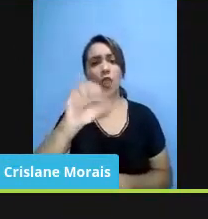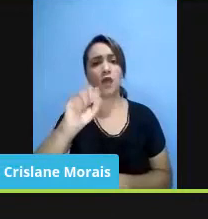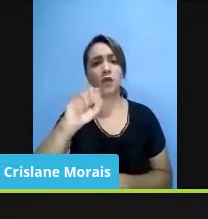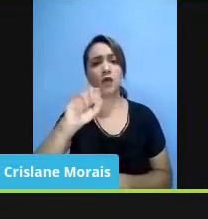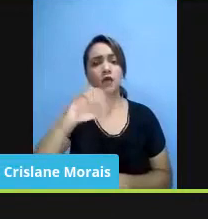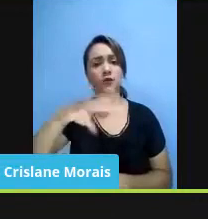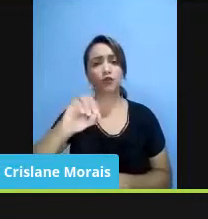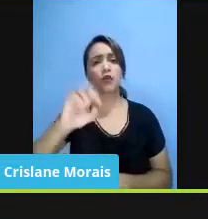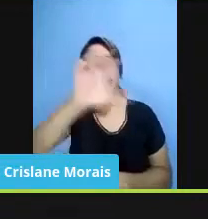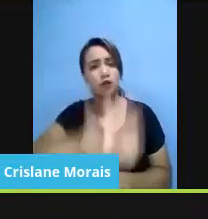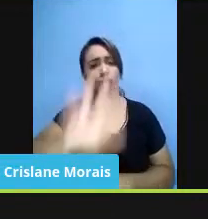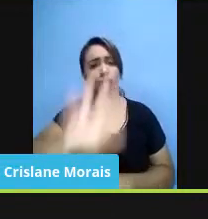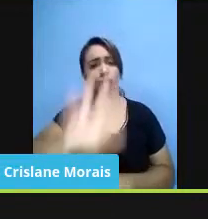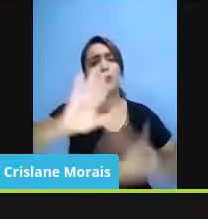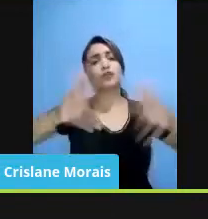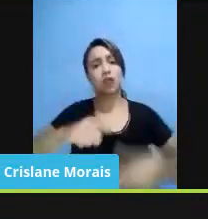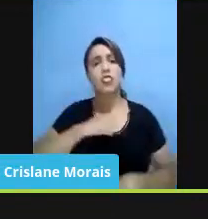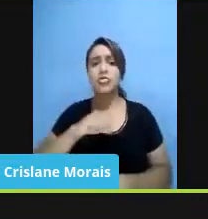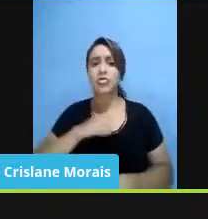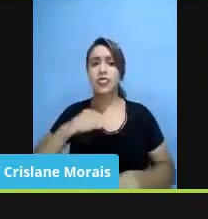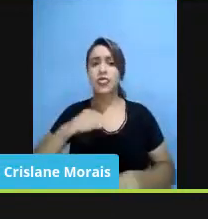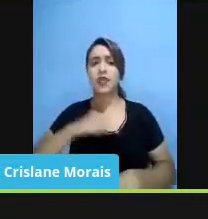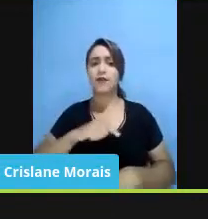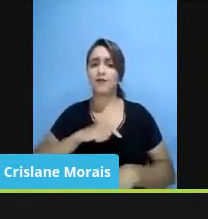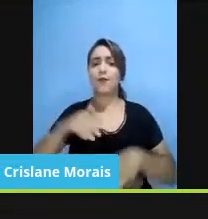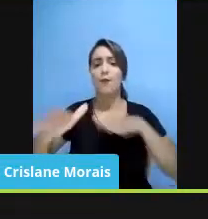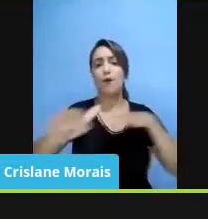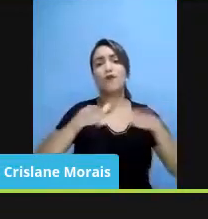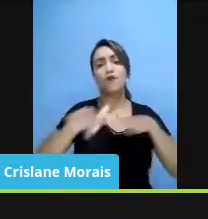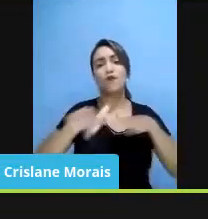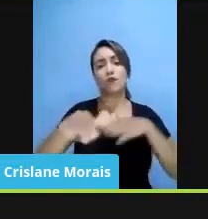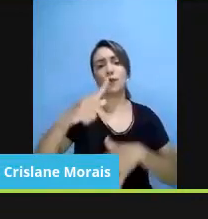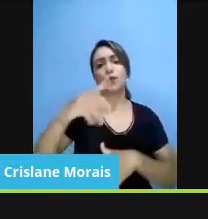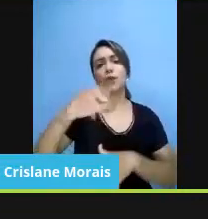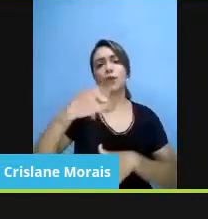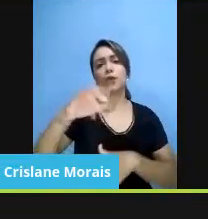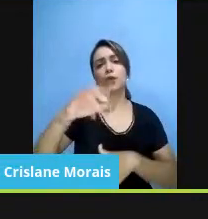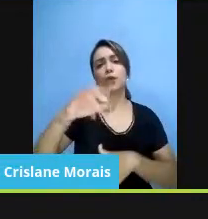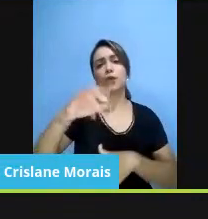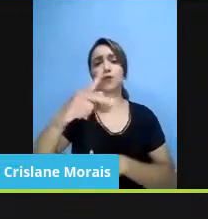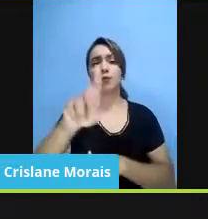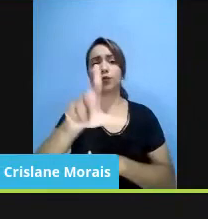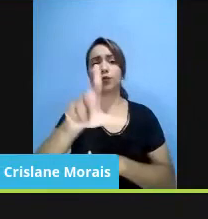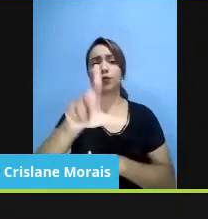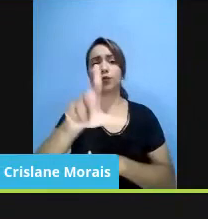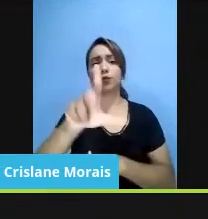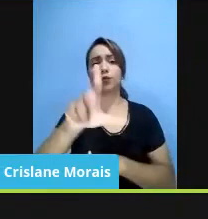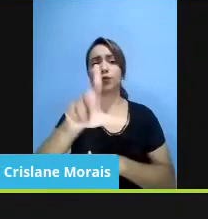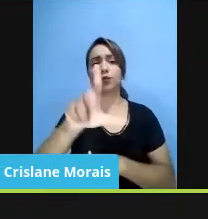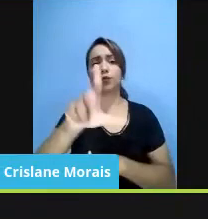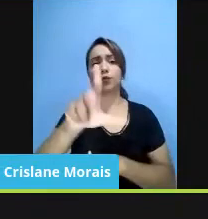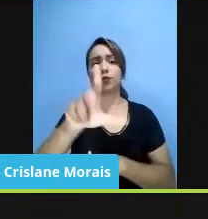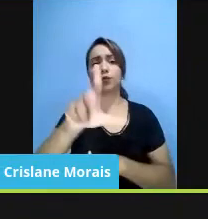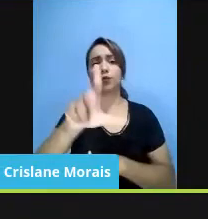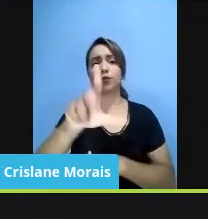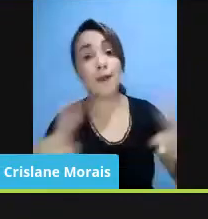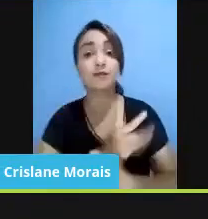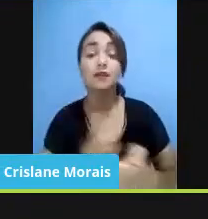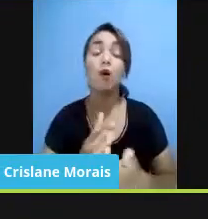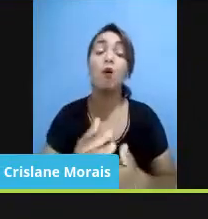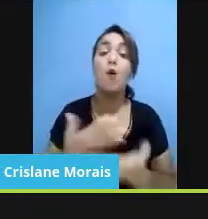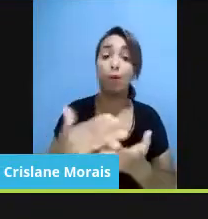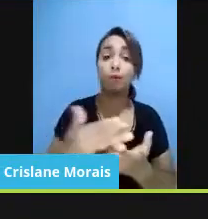ondas populistas e a gente não conseguiu observar, mas parte desse populismo ele é gerado a partir das instituições escolares.